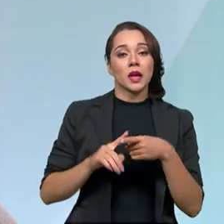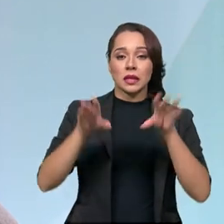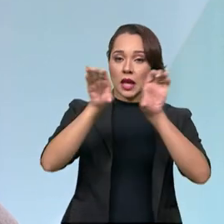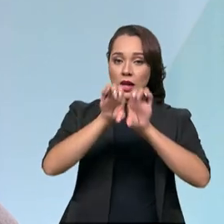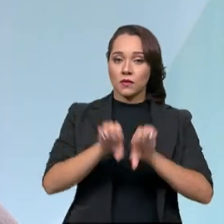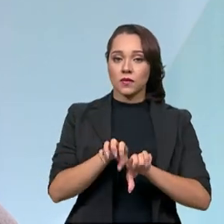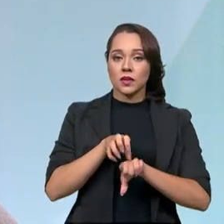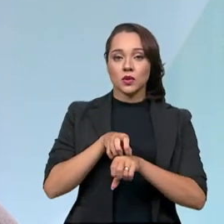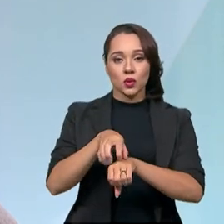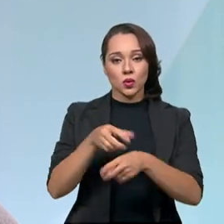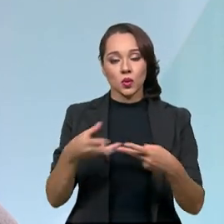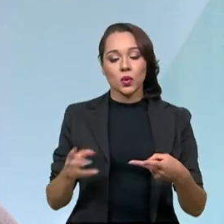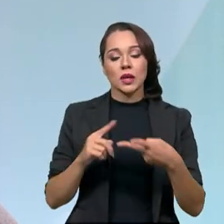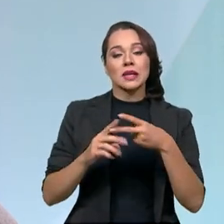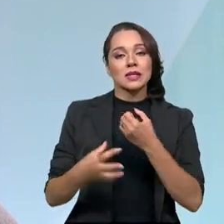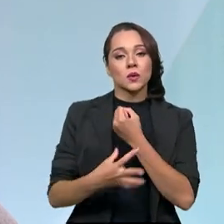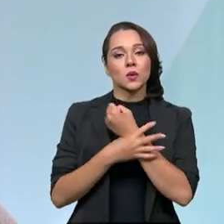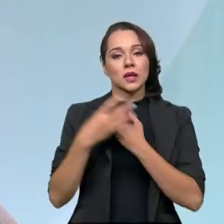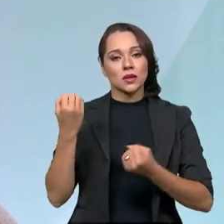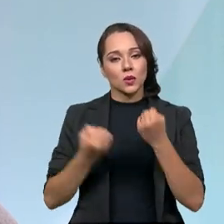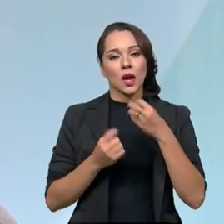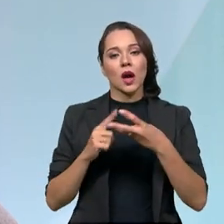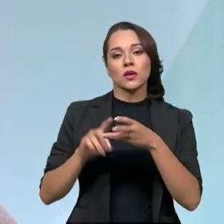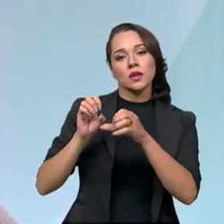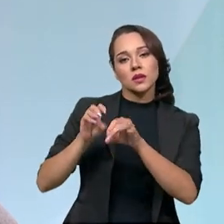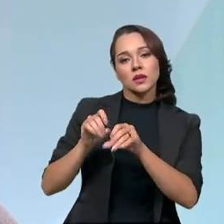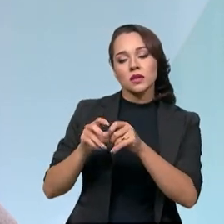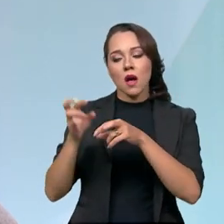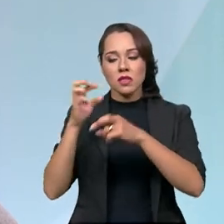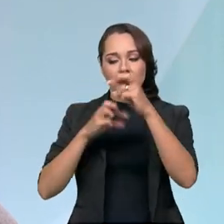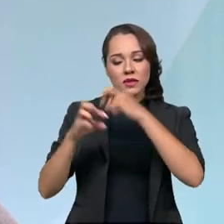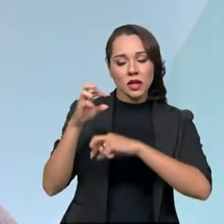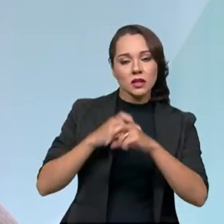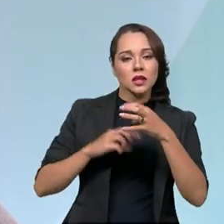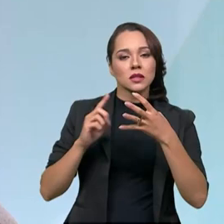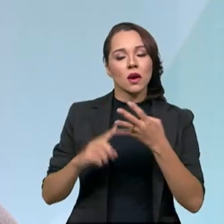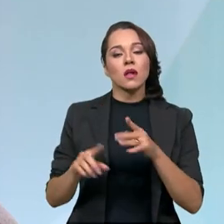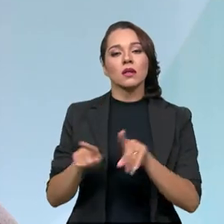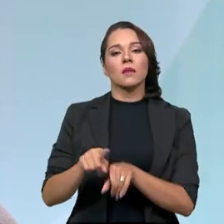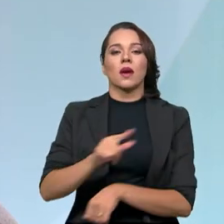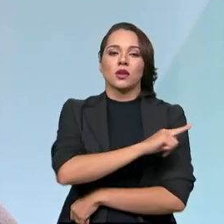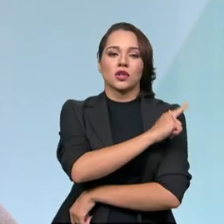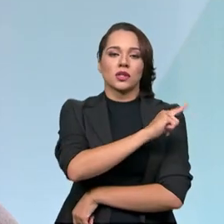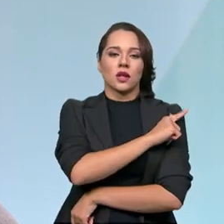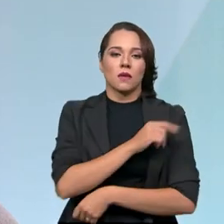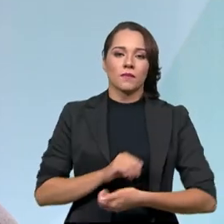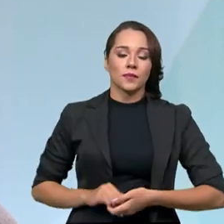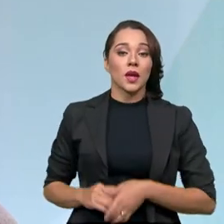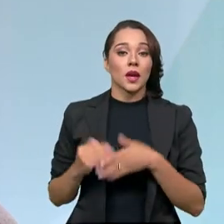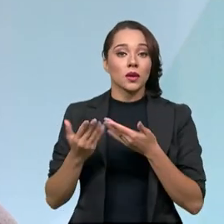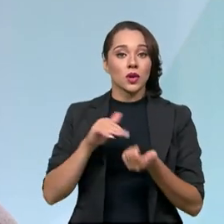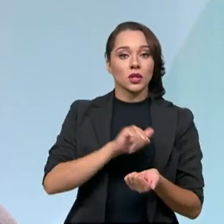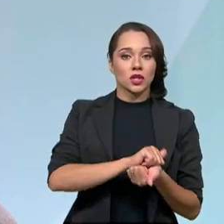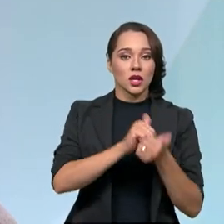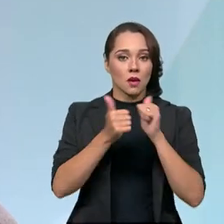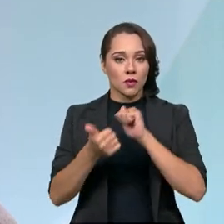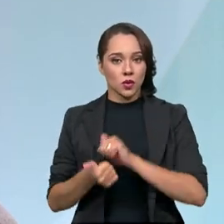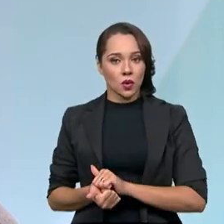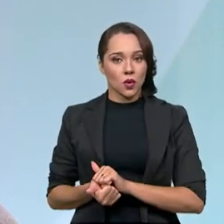infraestrutura, da segurança veicular, da educação, da fiscalização e da gestão. Então, nós adaptamos